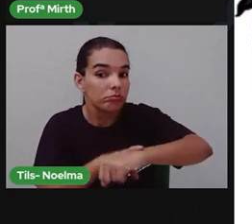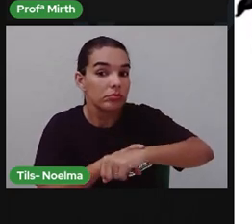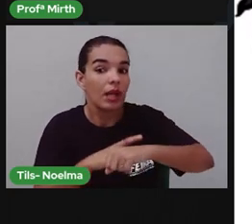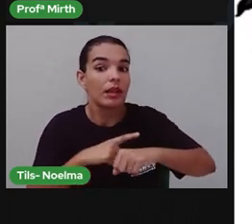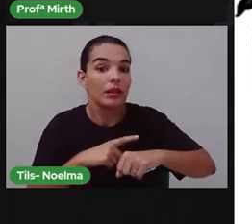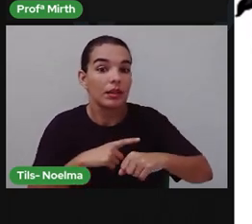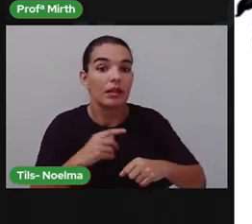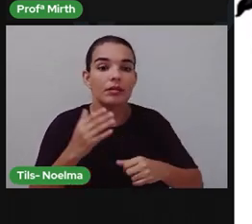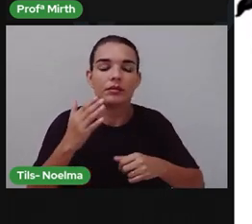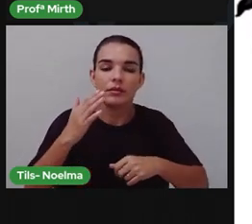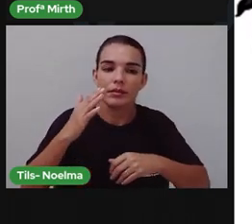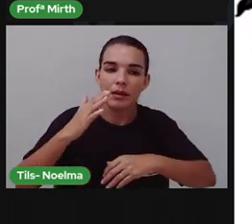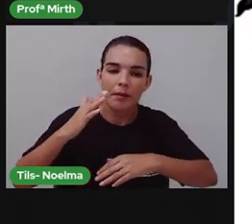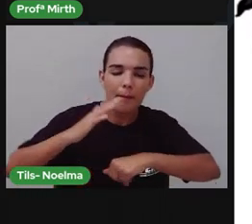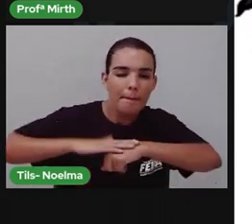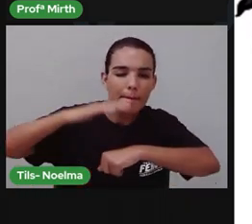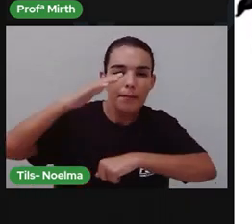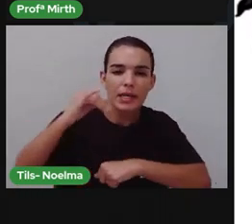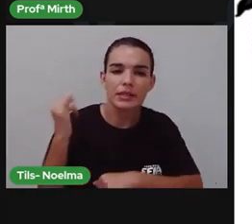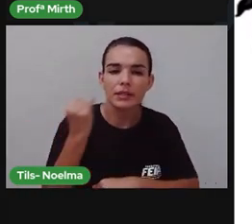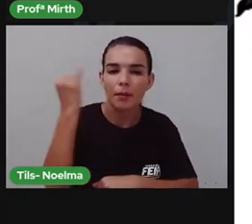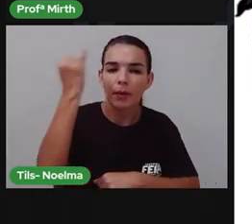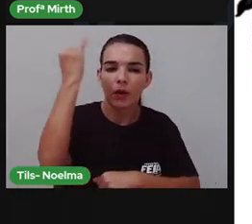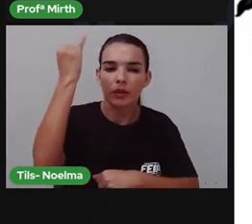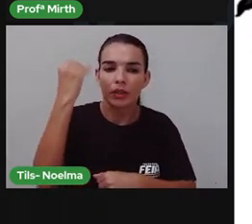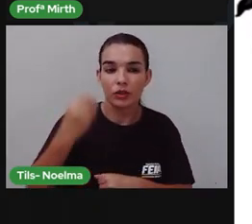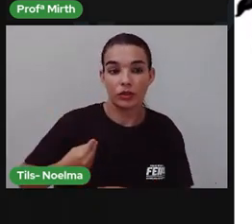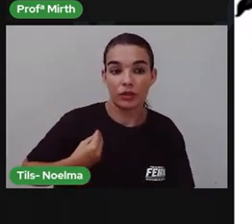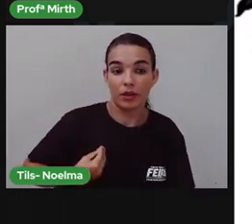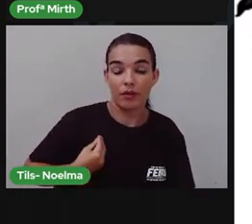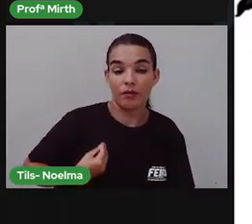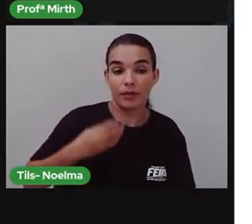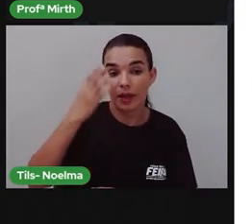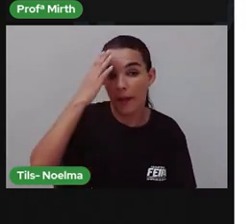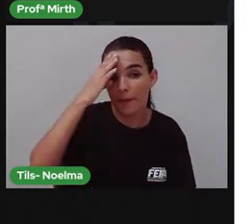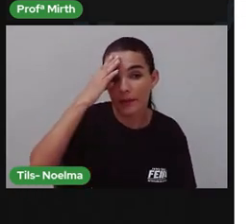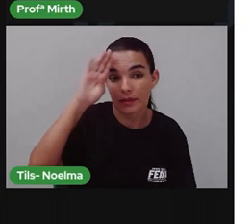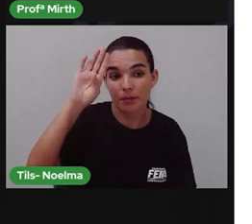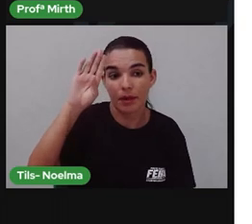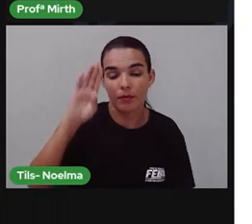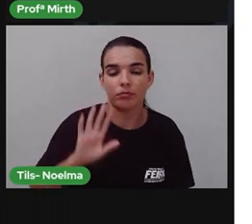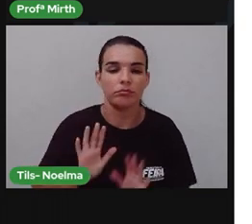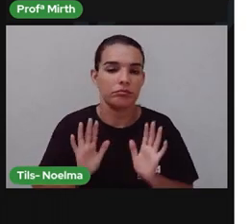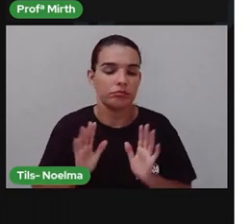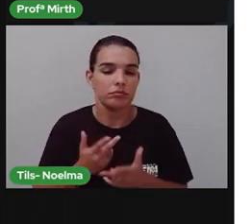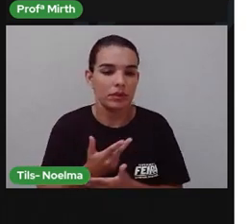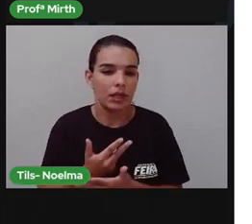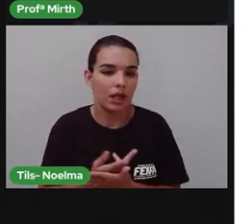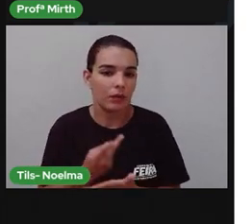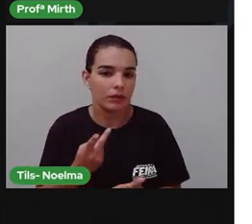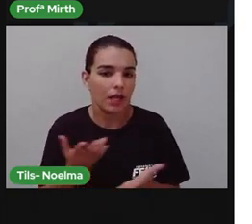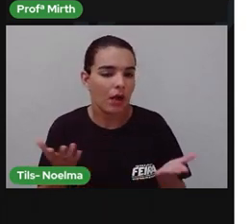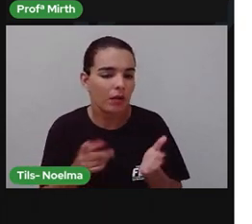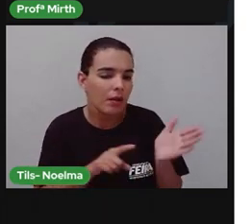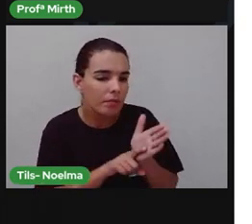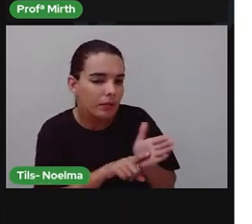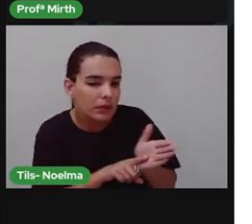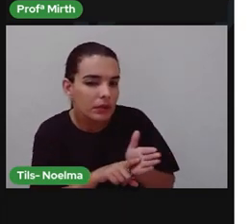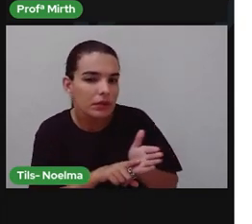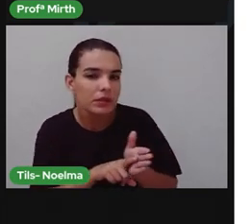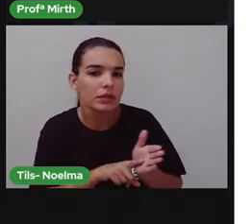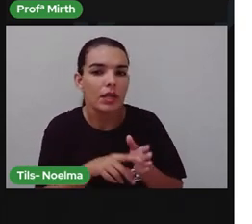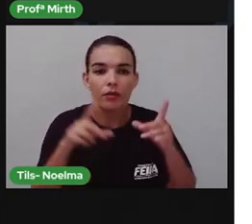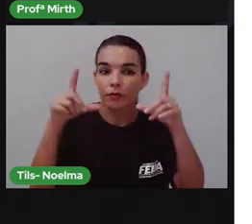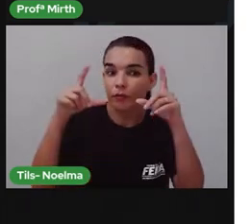destacando os fatos mais importantes da vida da pessoa. O autor, então, faz uma grande pesquisa.